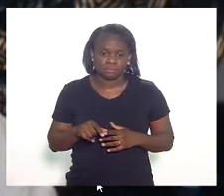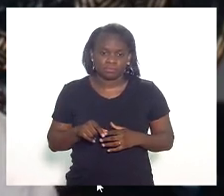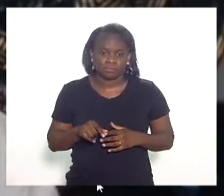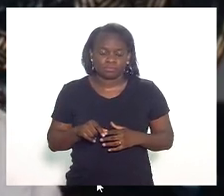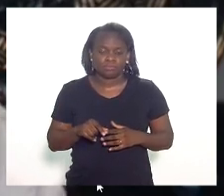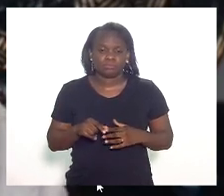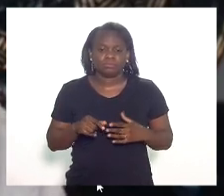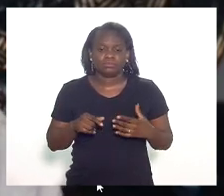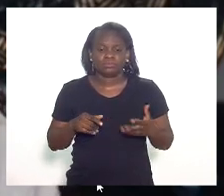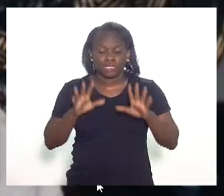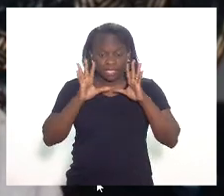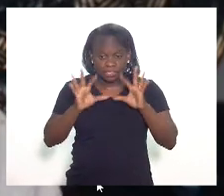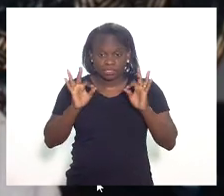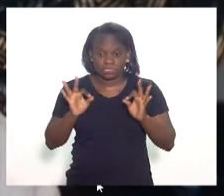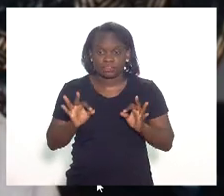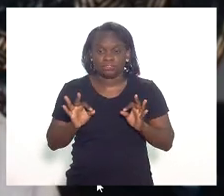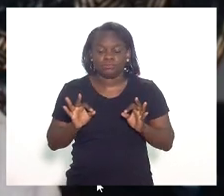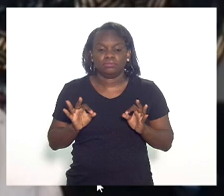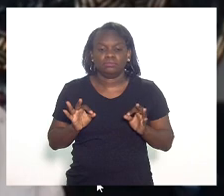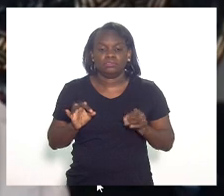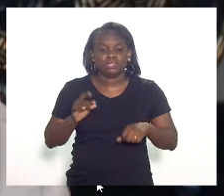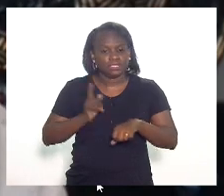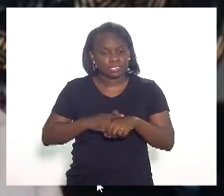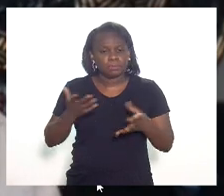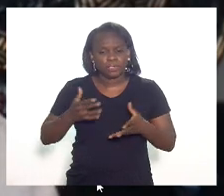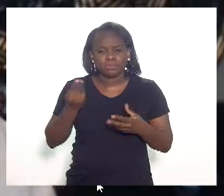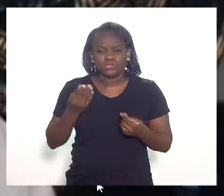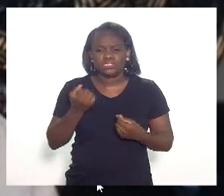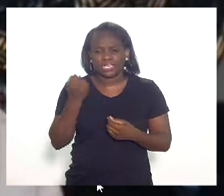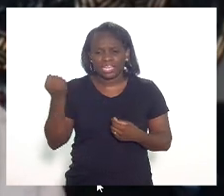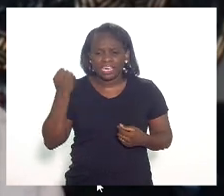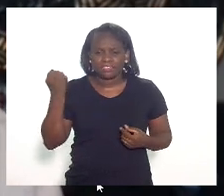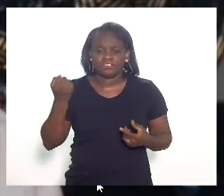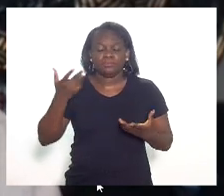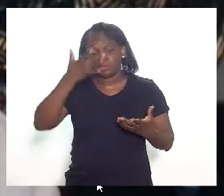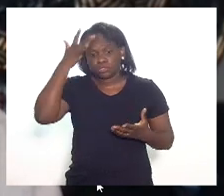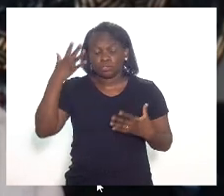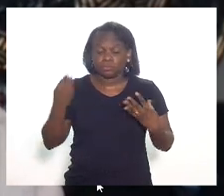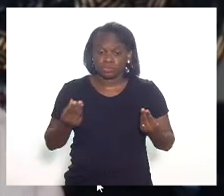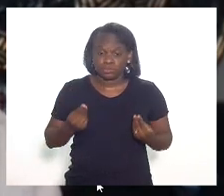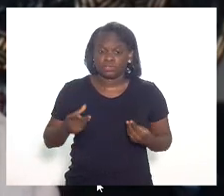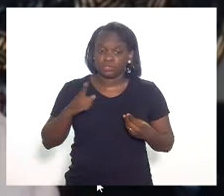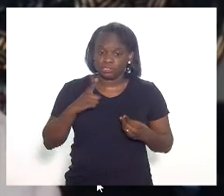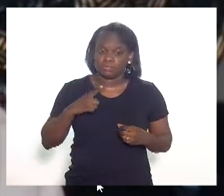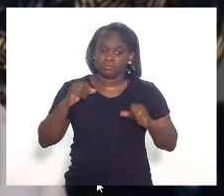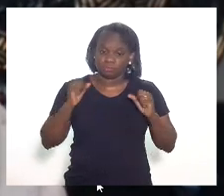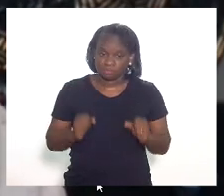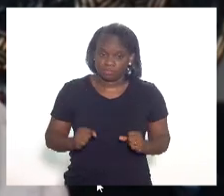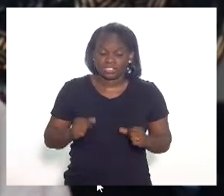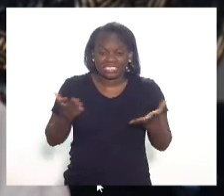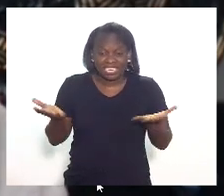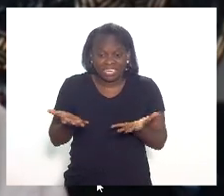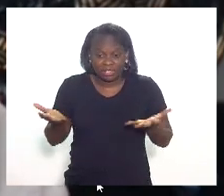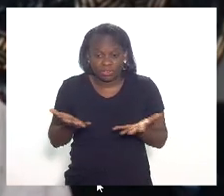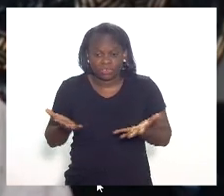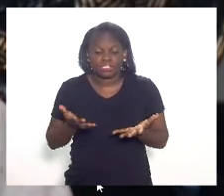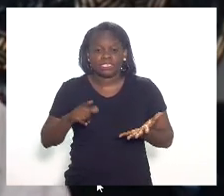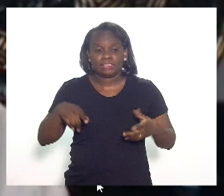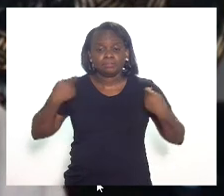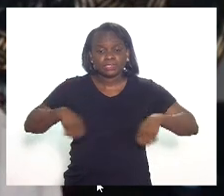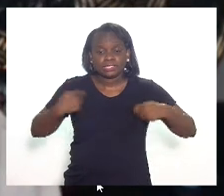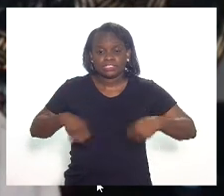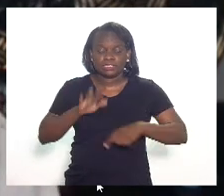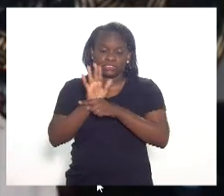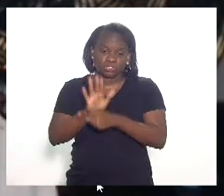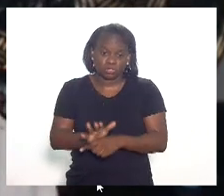atentar a isso. O momento é muito grave e quantas pessoas podem estar nesse momento precisando de